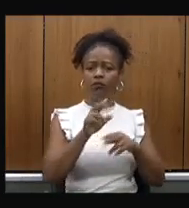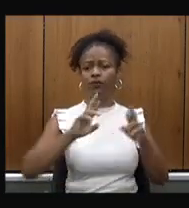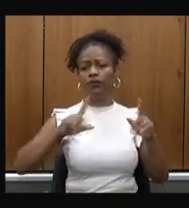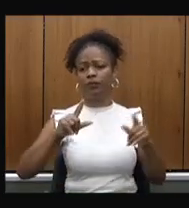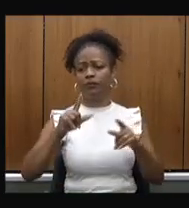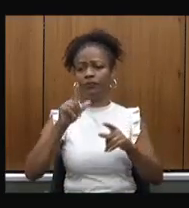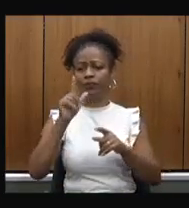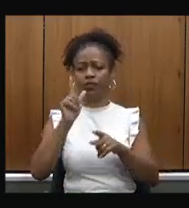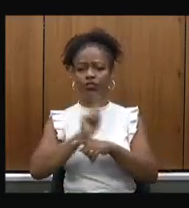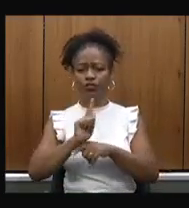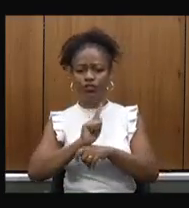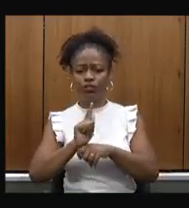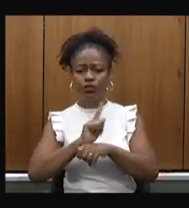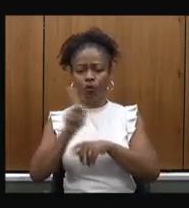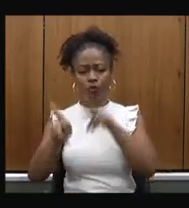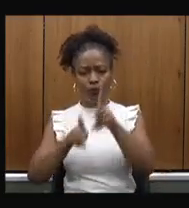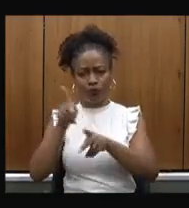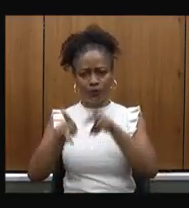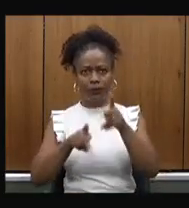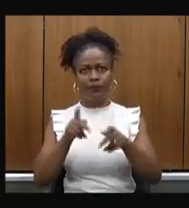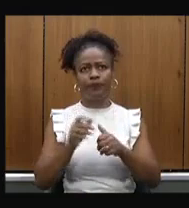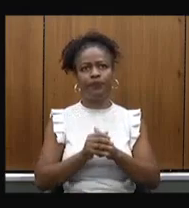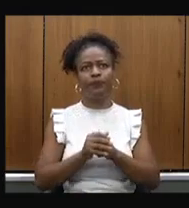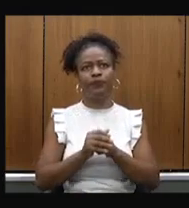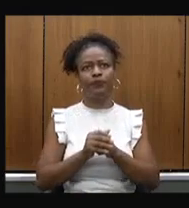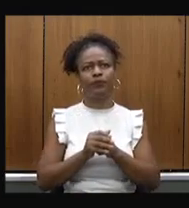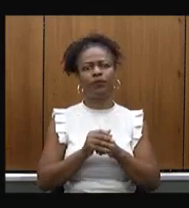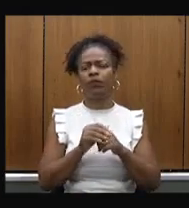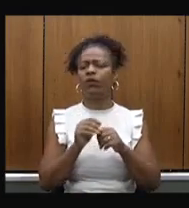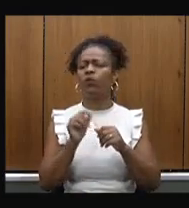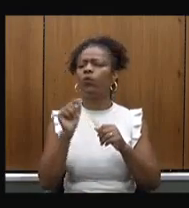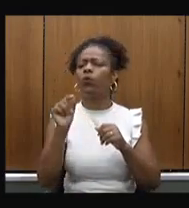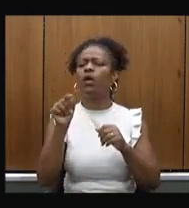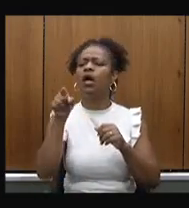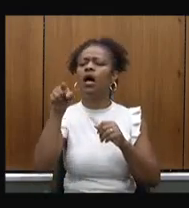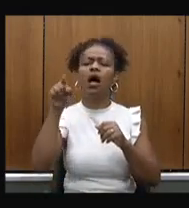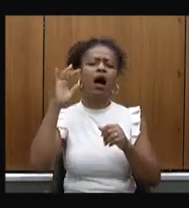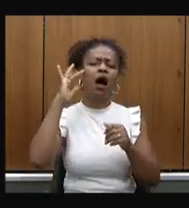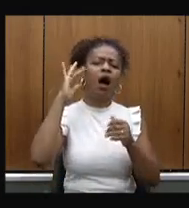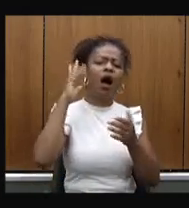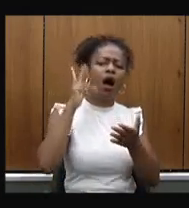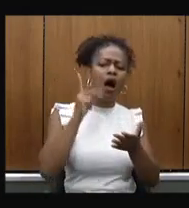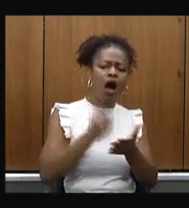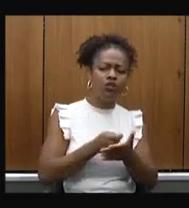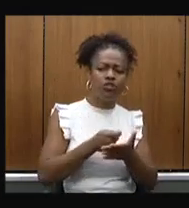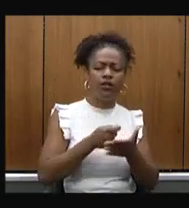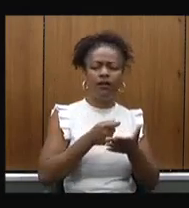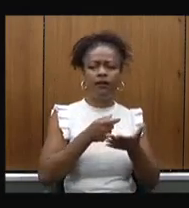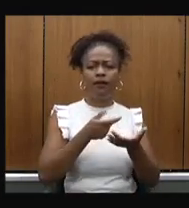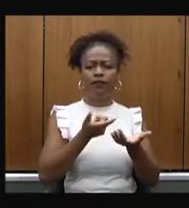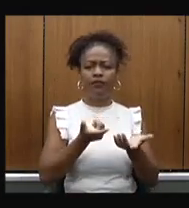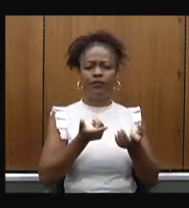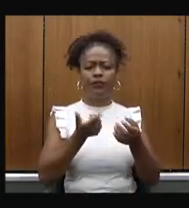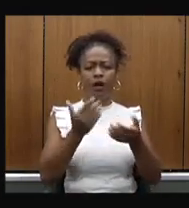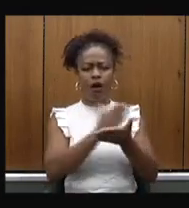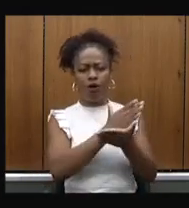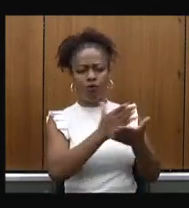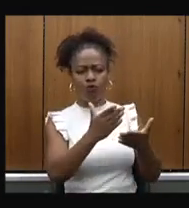que vossa excelência acha dos estados que já implantaram o sistema de OS?